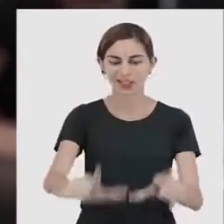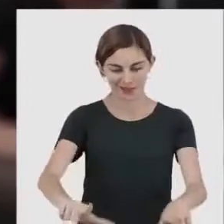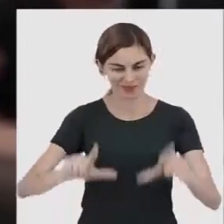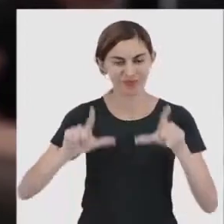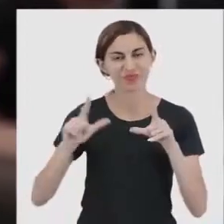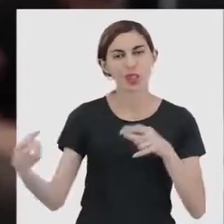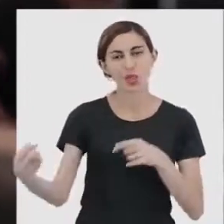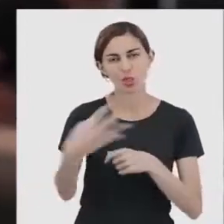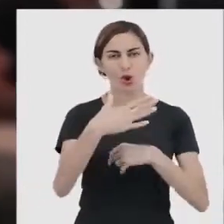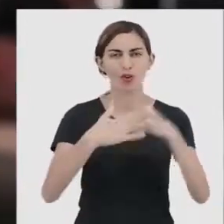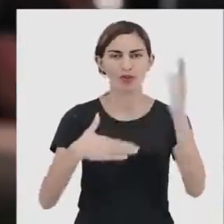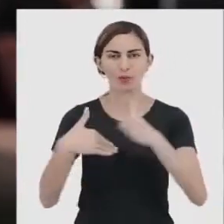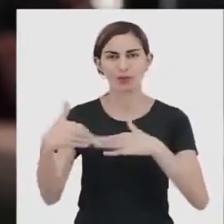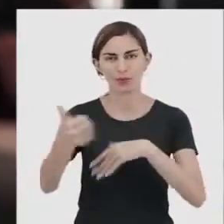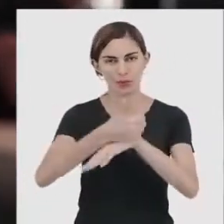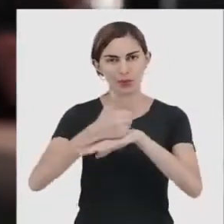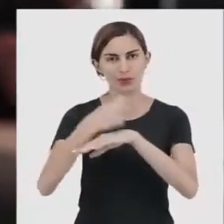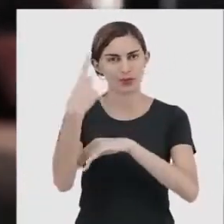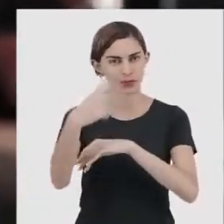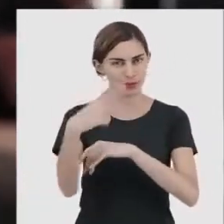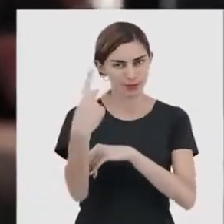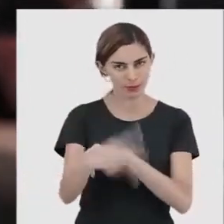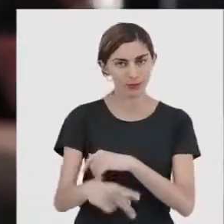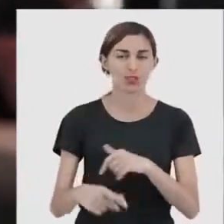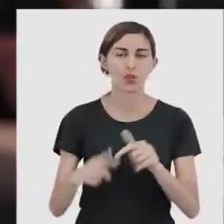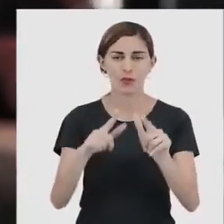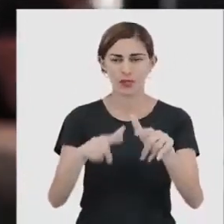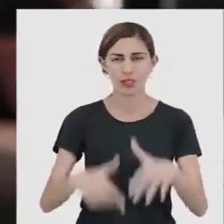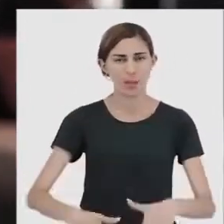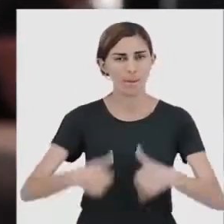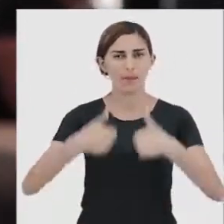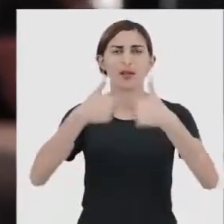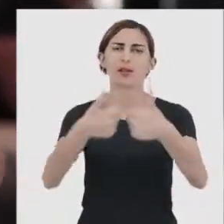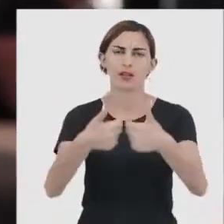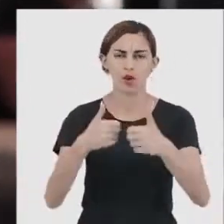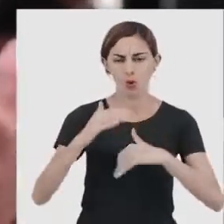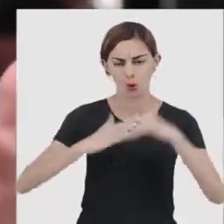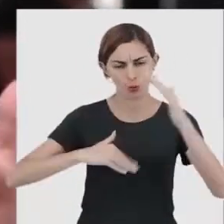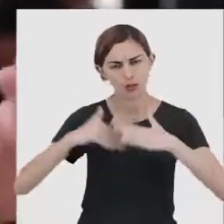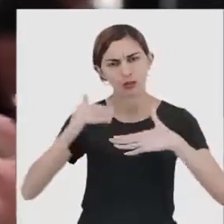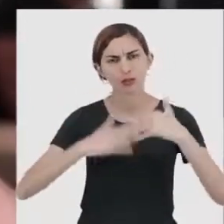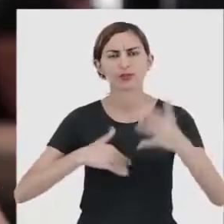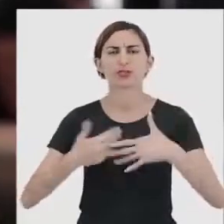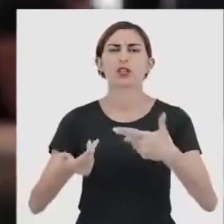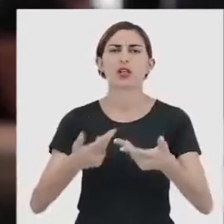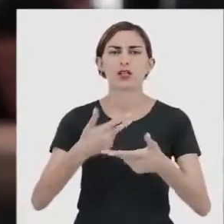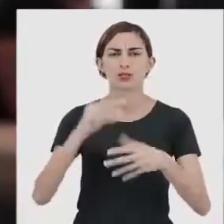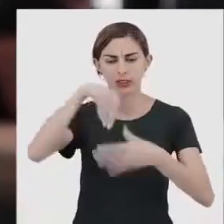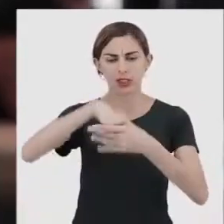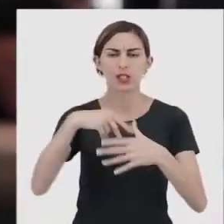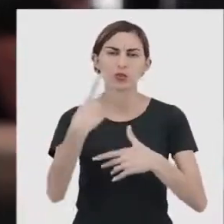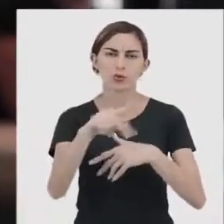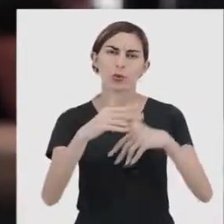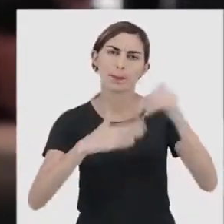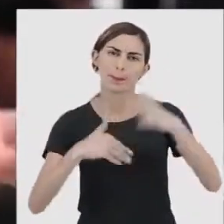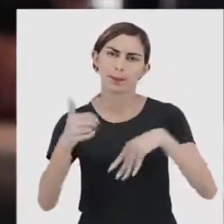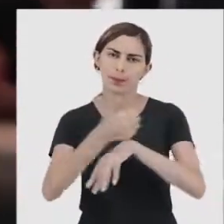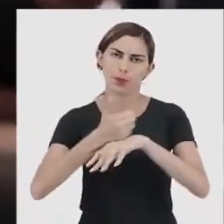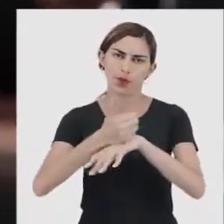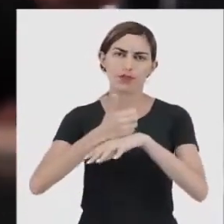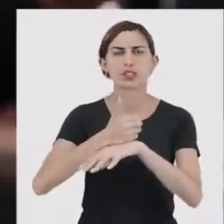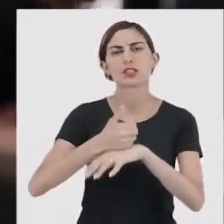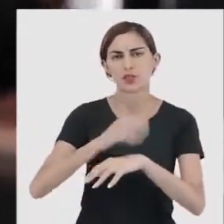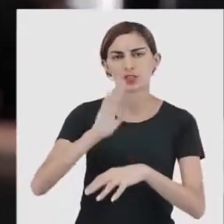você conquiste o seu diploma e uma nova profissão para você. Ou que você esteja mais aperfeiçoado, mais qualificado